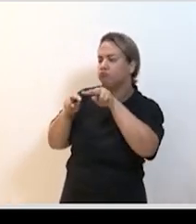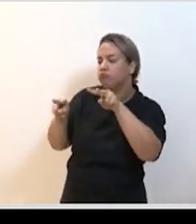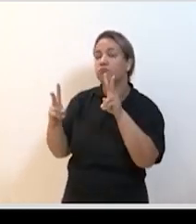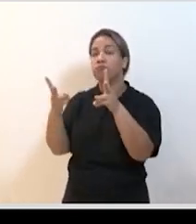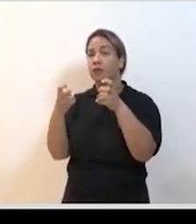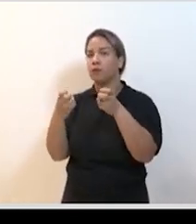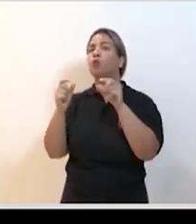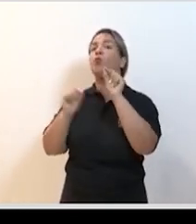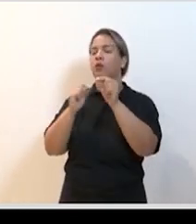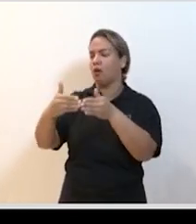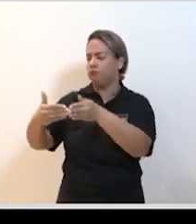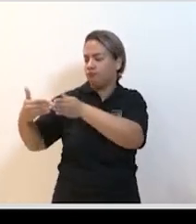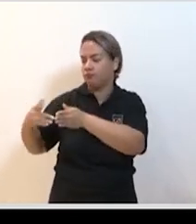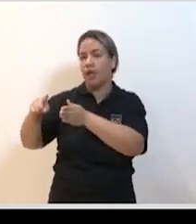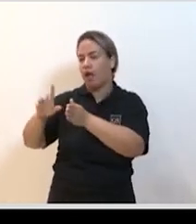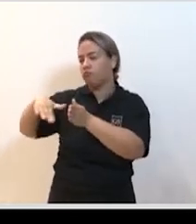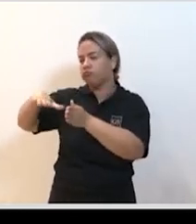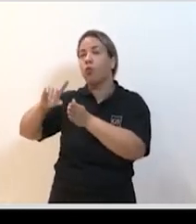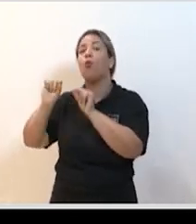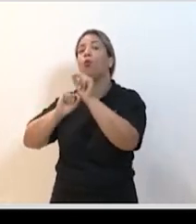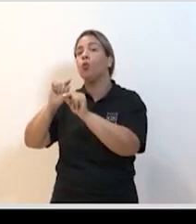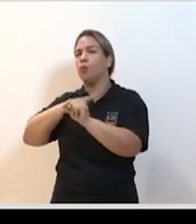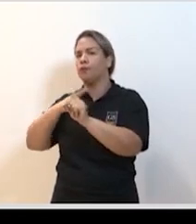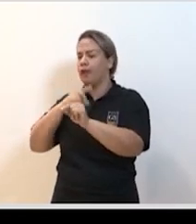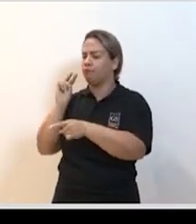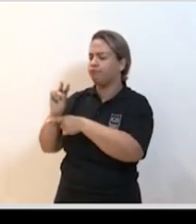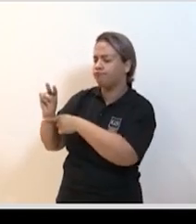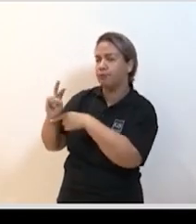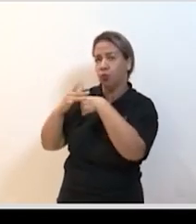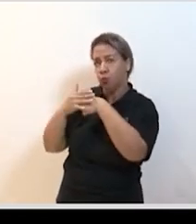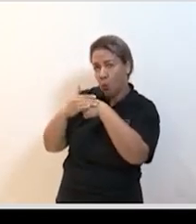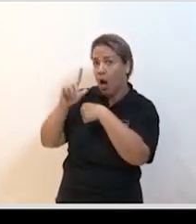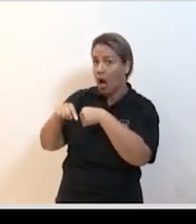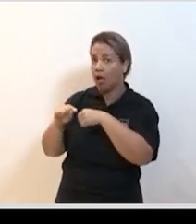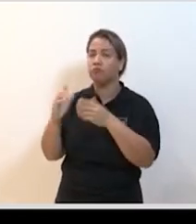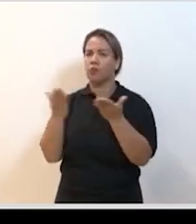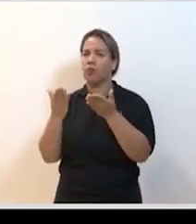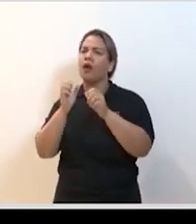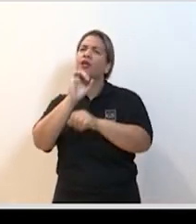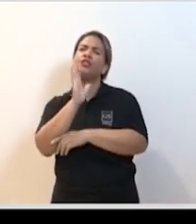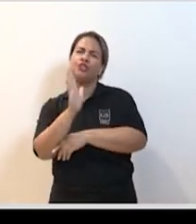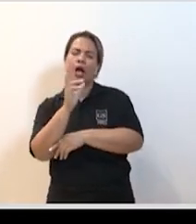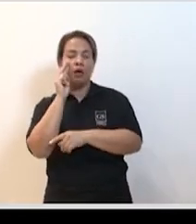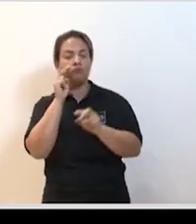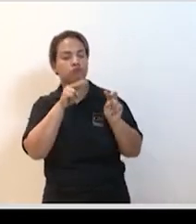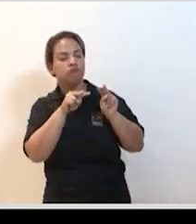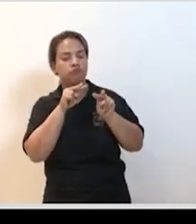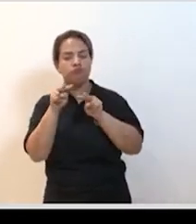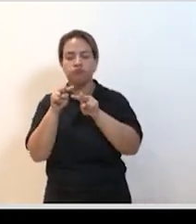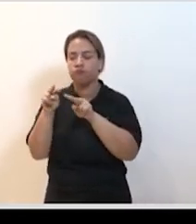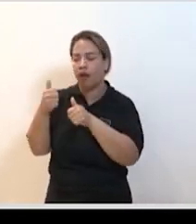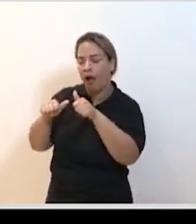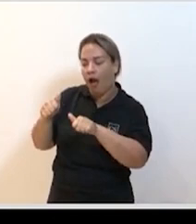isolamento do agente causal dessa epidemia, em particular agora. É claro que já havia uma vigilância em relação às novas